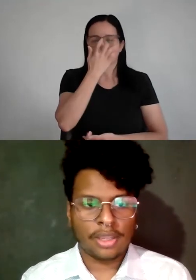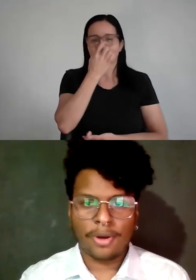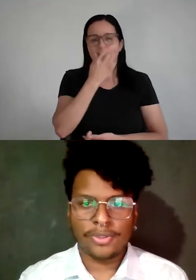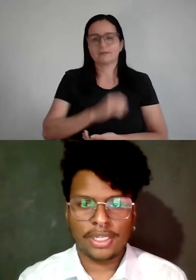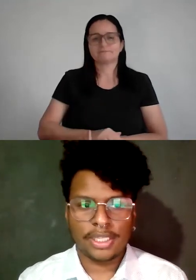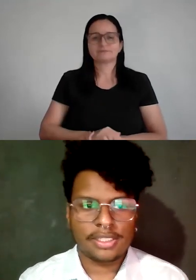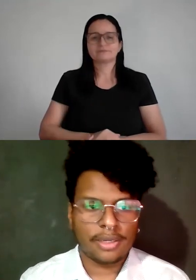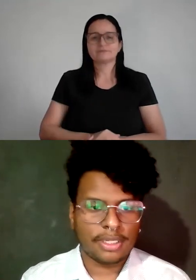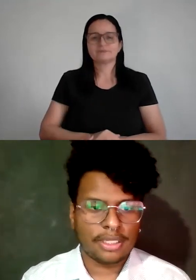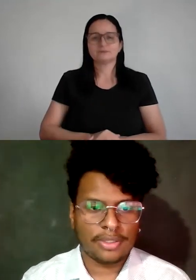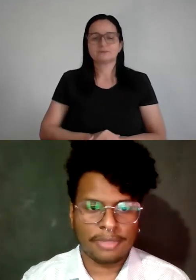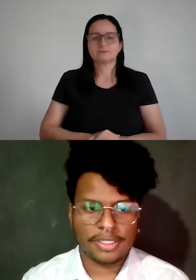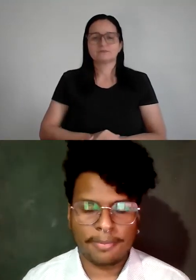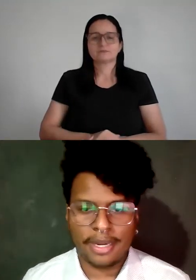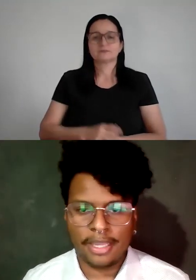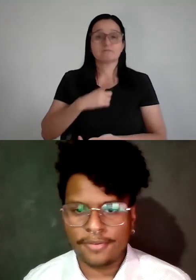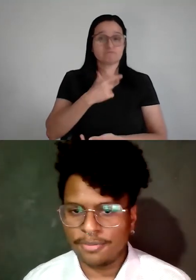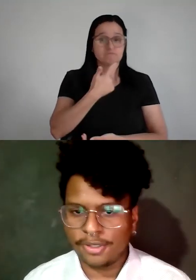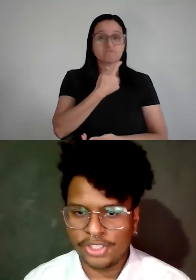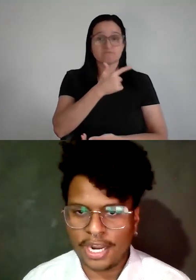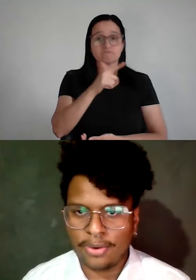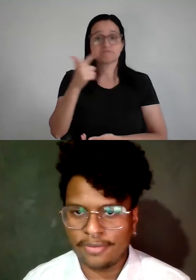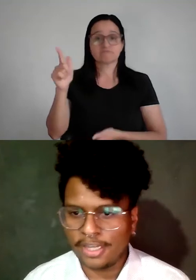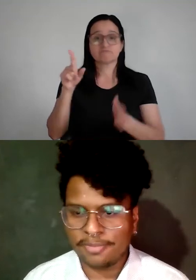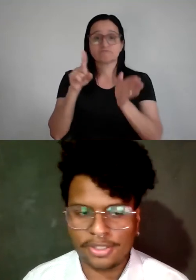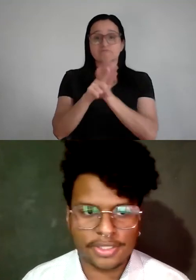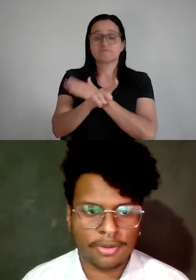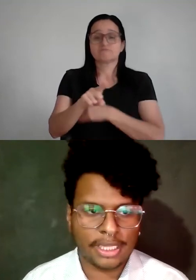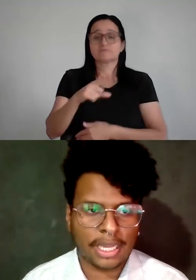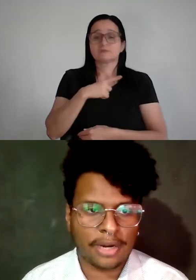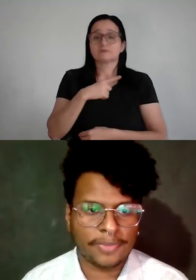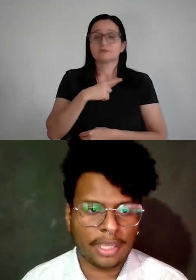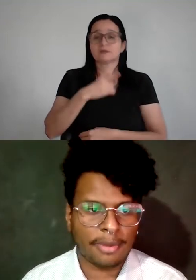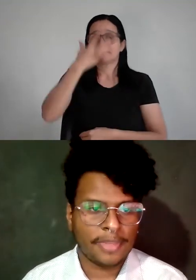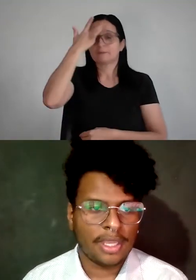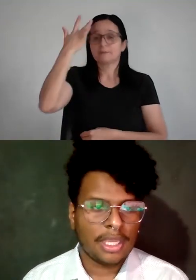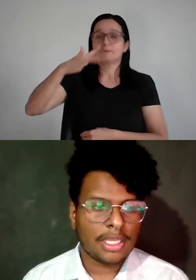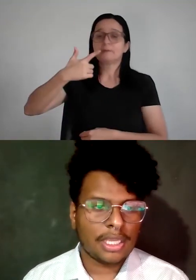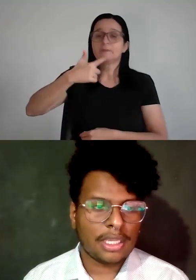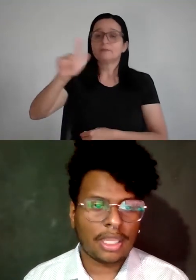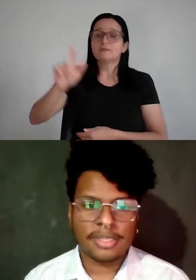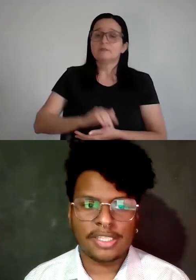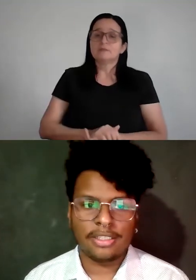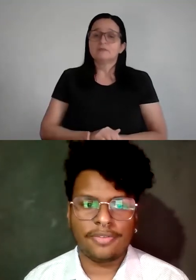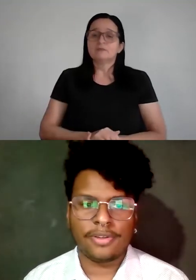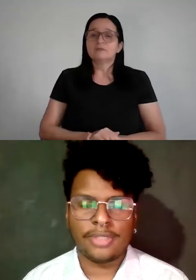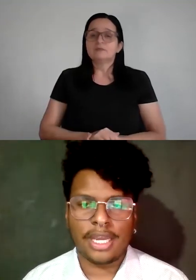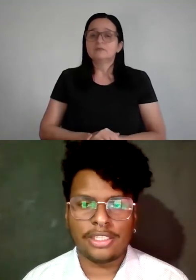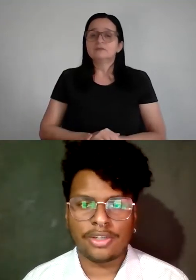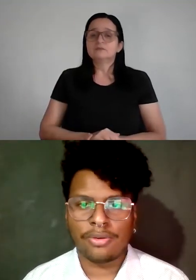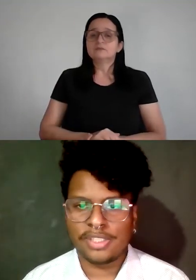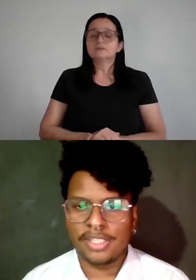Sim, tem uma outra questão aqui que eu também separei, foi de modo geral, que várias pessoas comentaram o tema, que tem uma certa